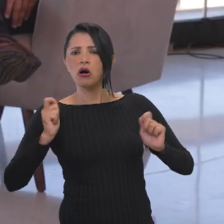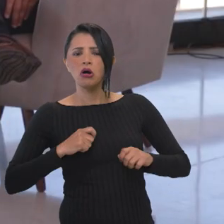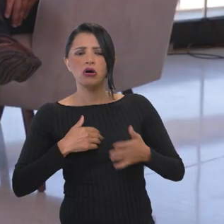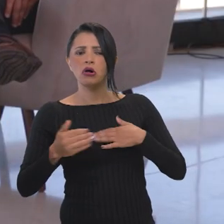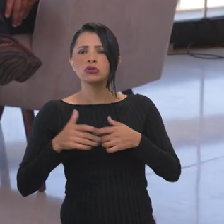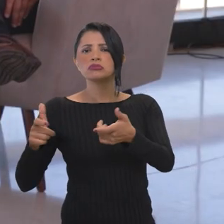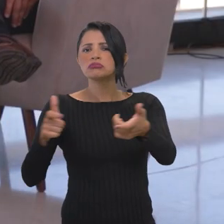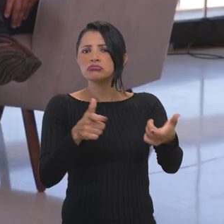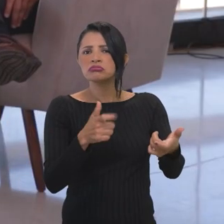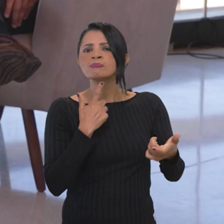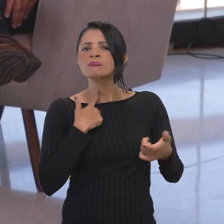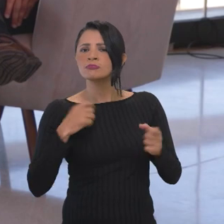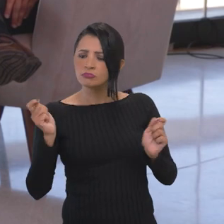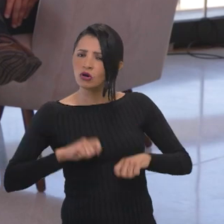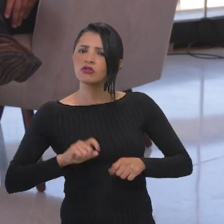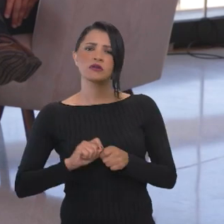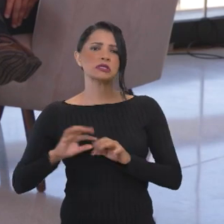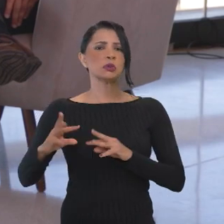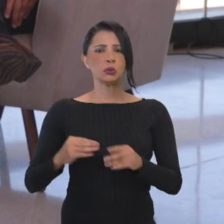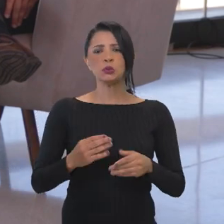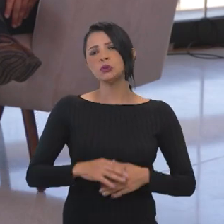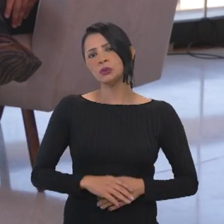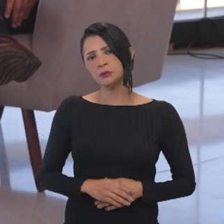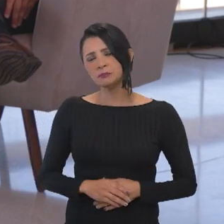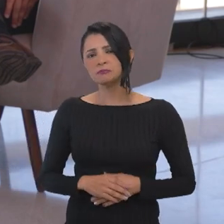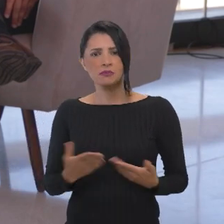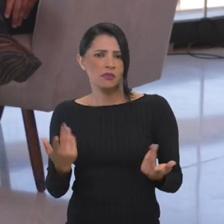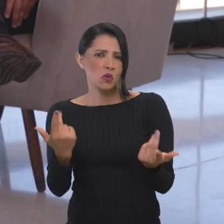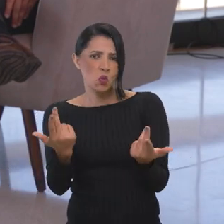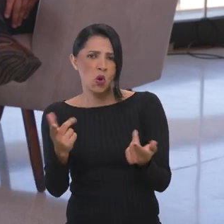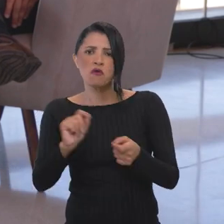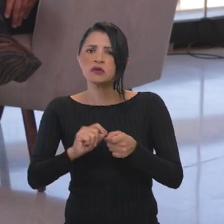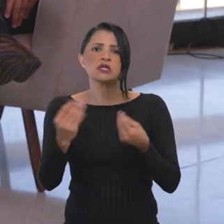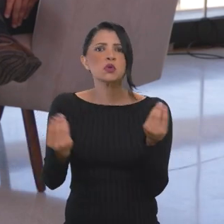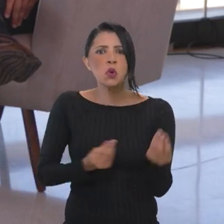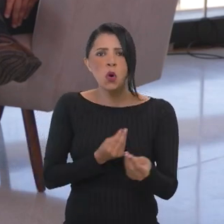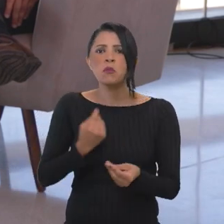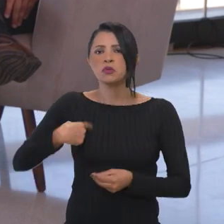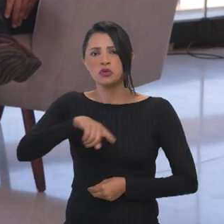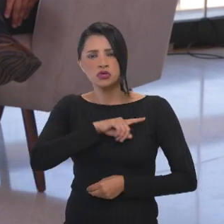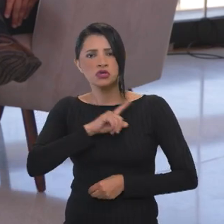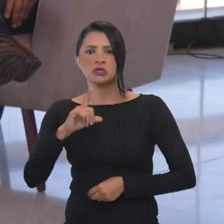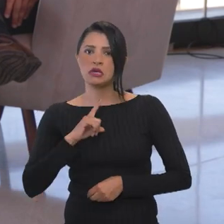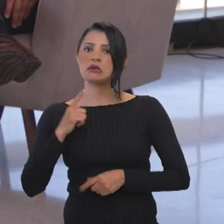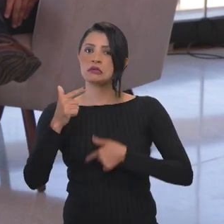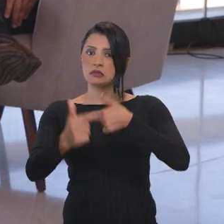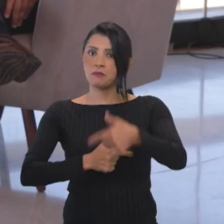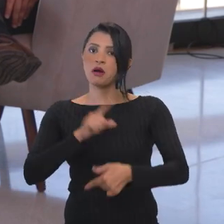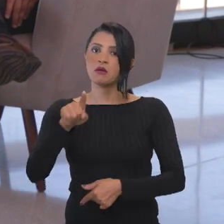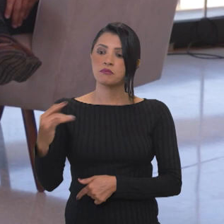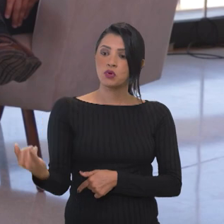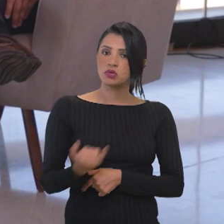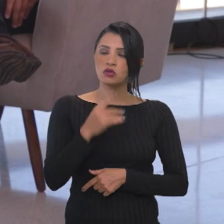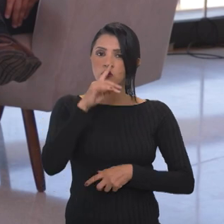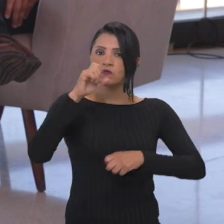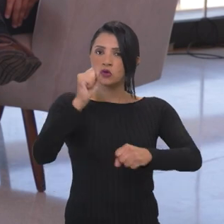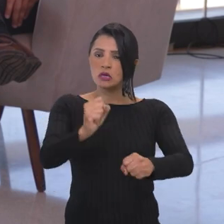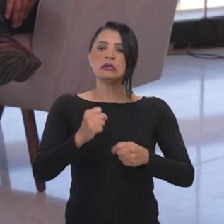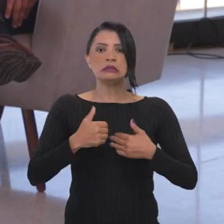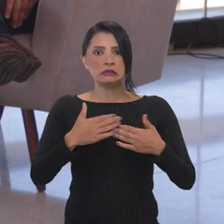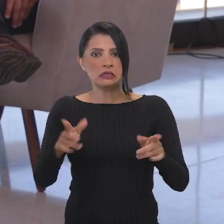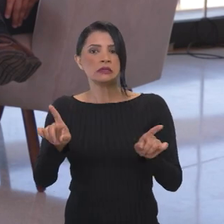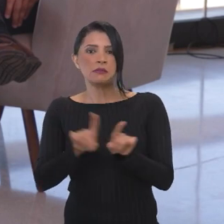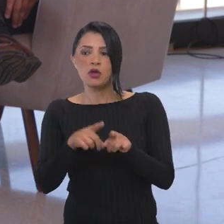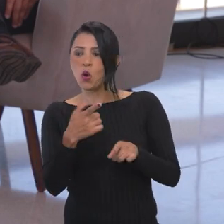como fazer isso, né? Acho que a gente tem esse trabalho importante de fortalecer e abrir caminhos para mais gente possa, né? Que a gente consiga ter a